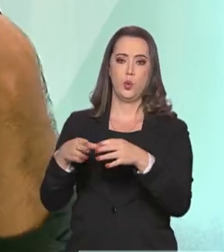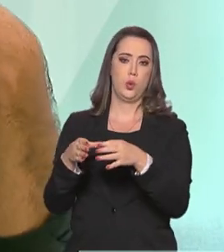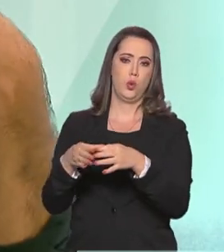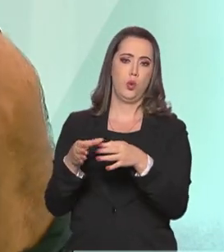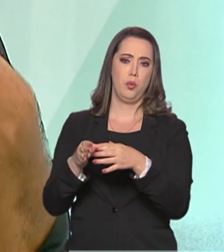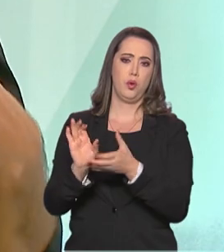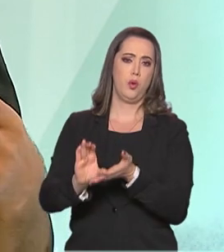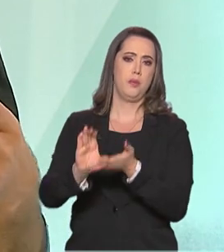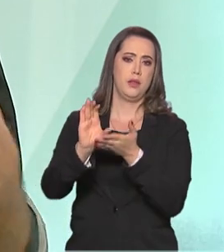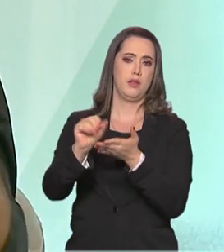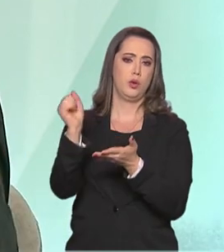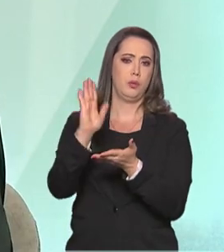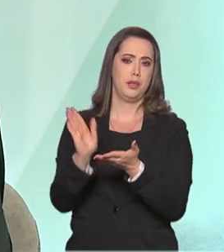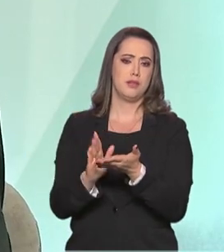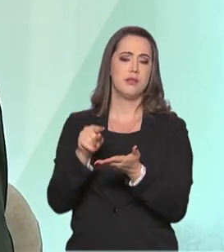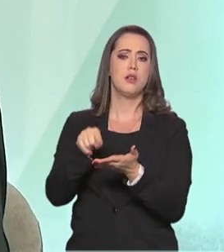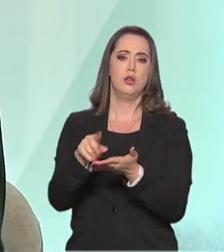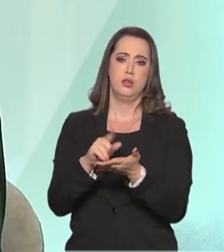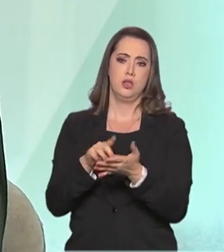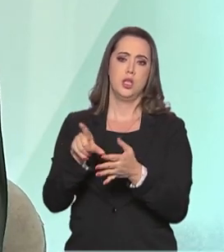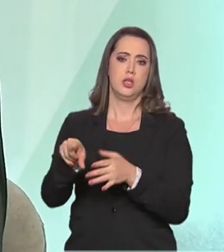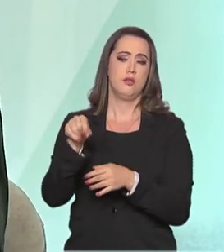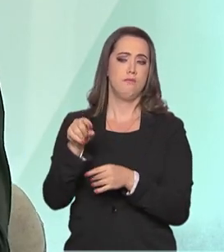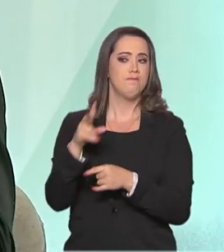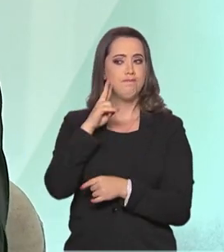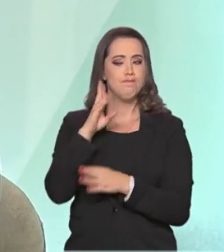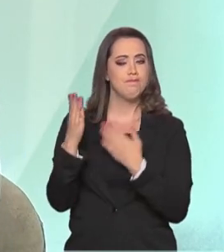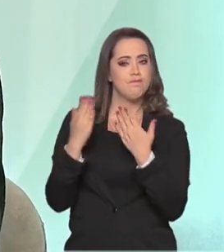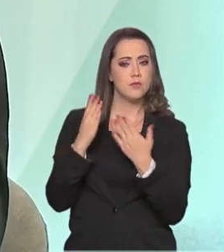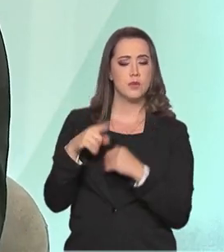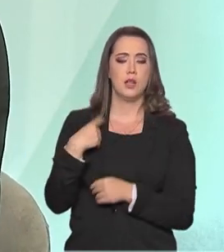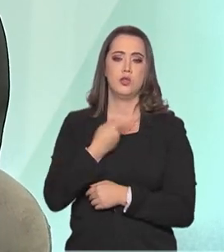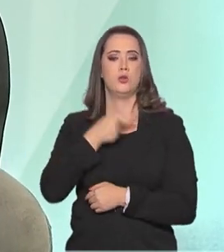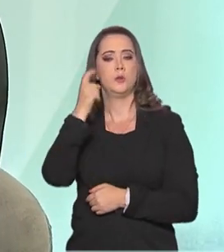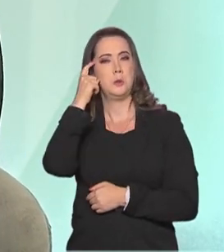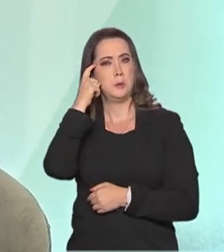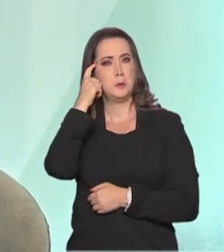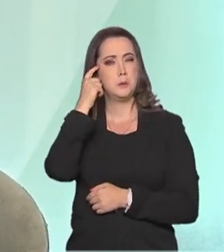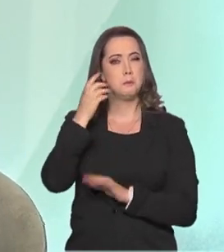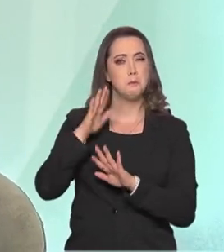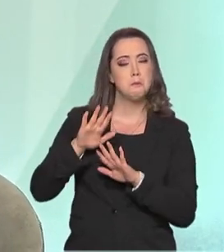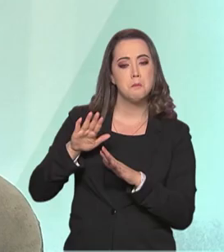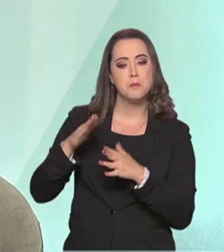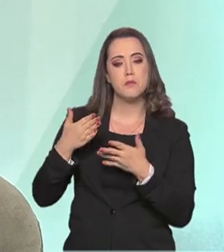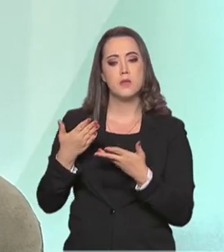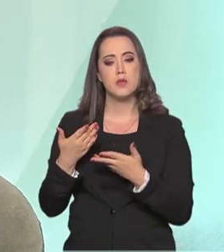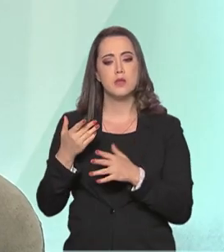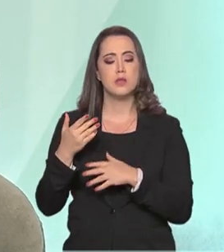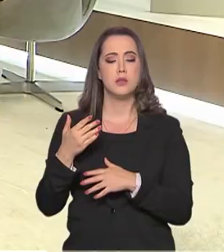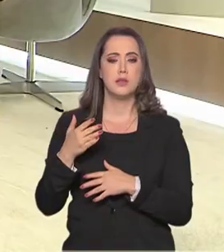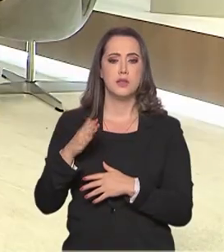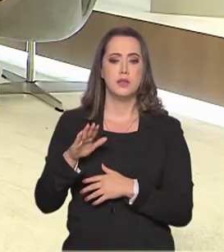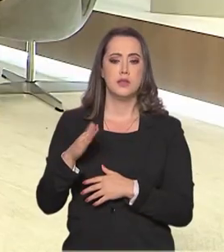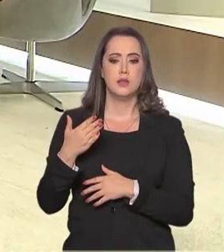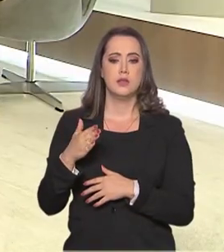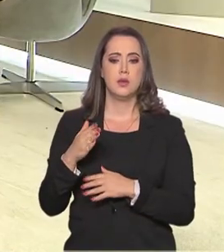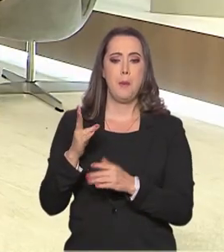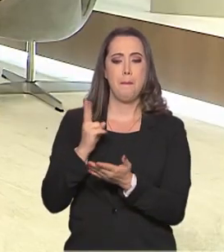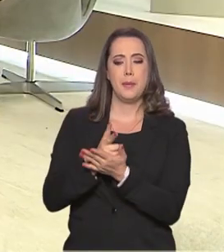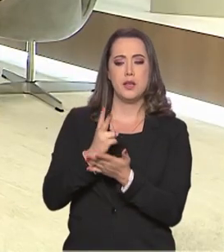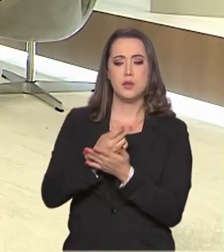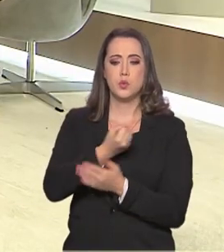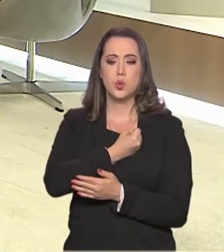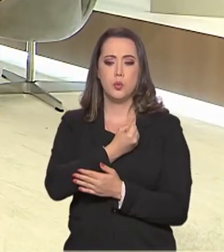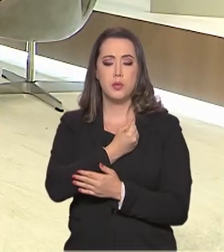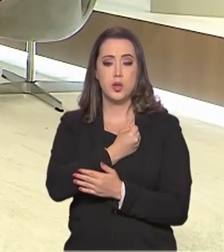confederações e também tem essa visão. A gente pensa ali em ter o mesmo